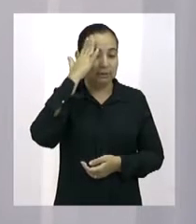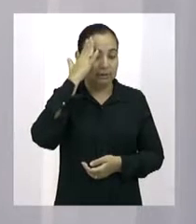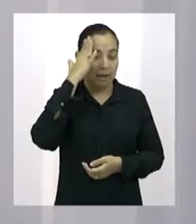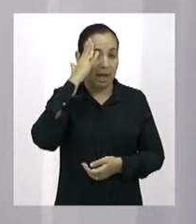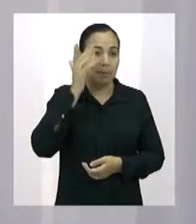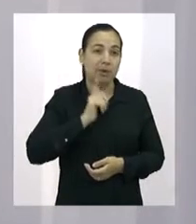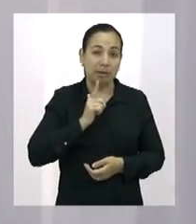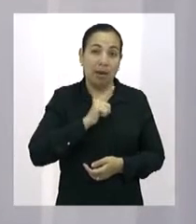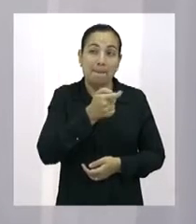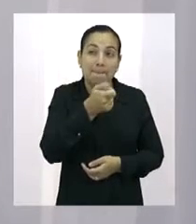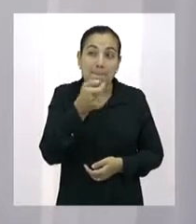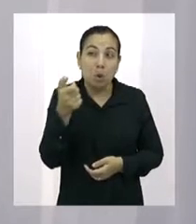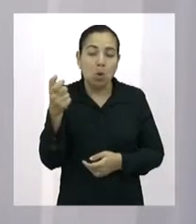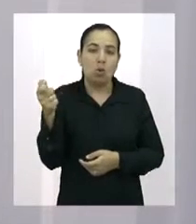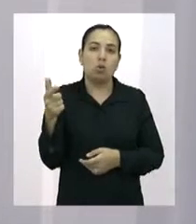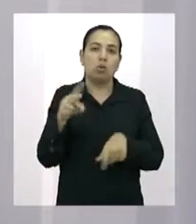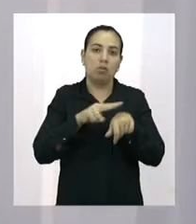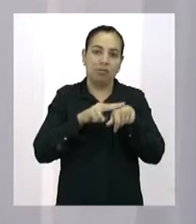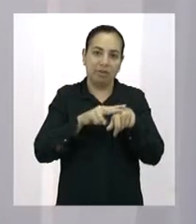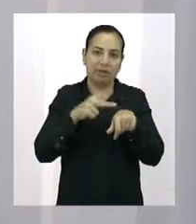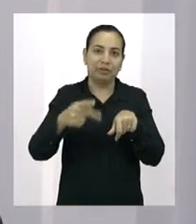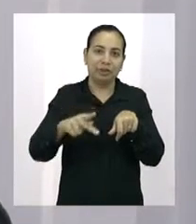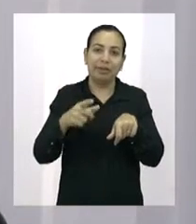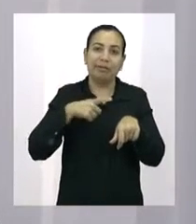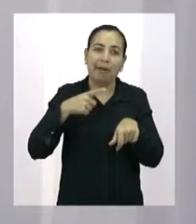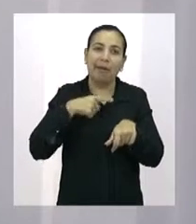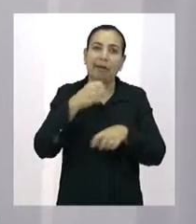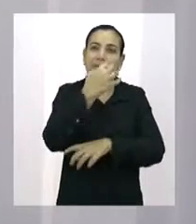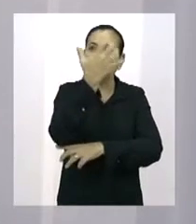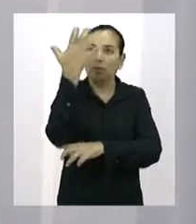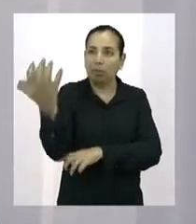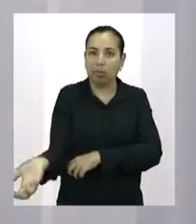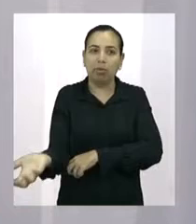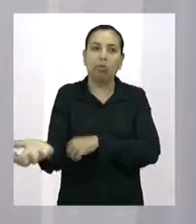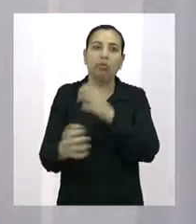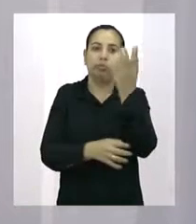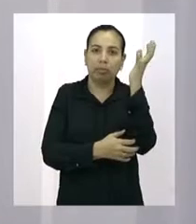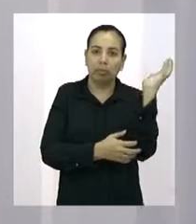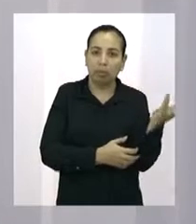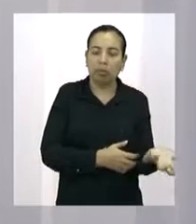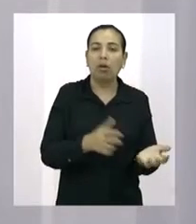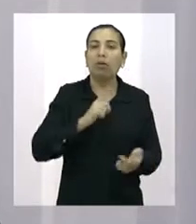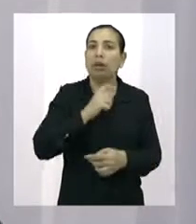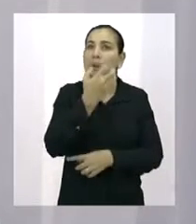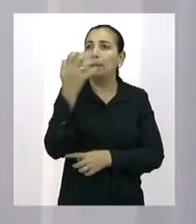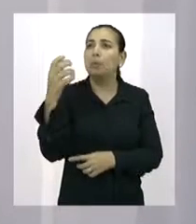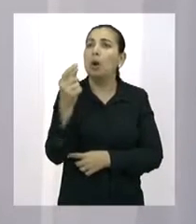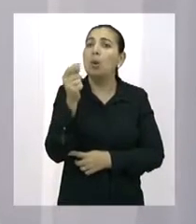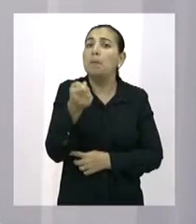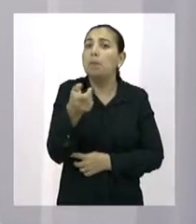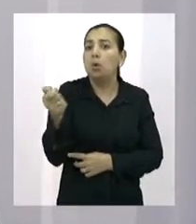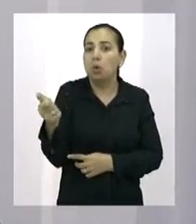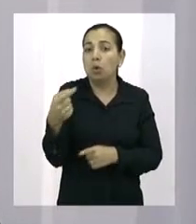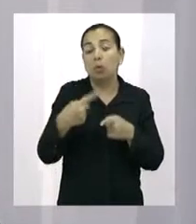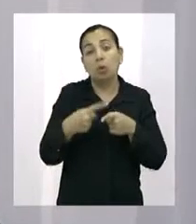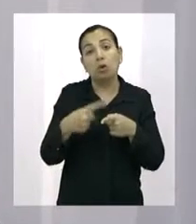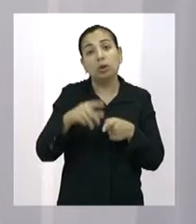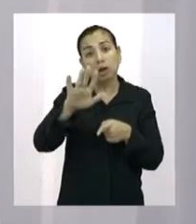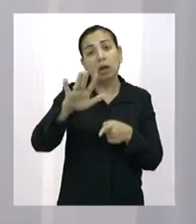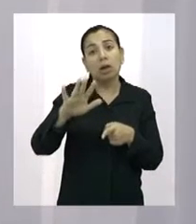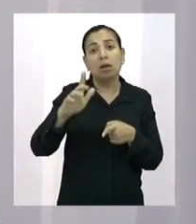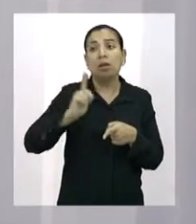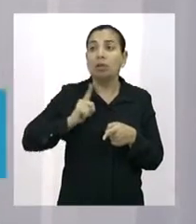o desmatamento é gritante. E nós temos que preservar, porque as gerações futuras não podem ser